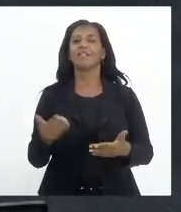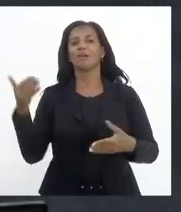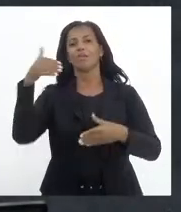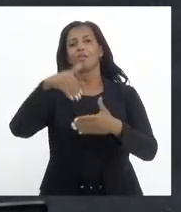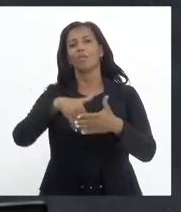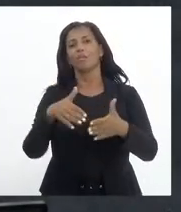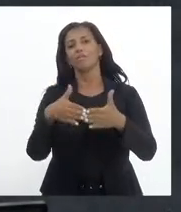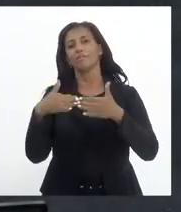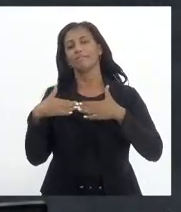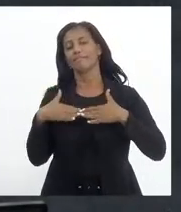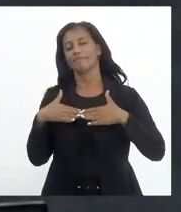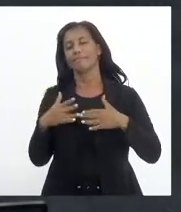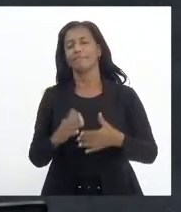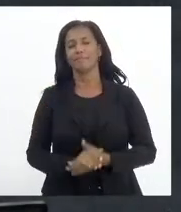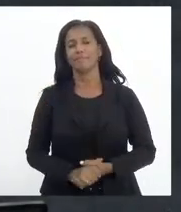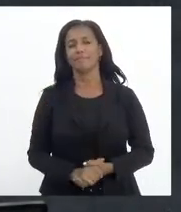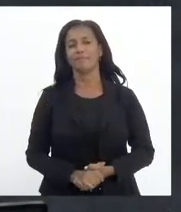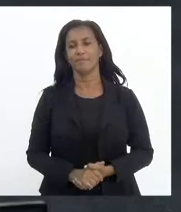separado